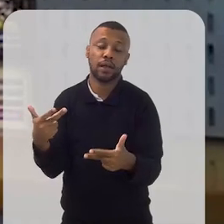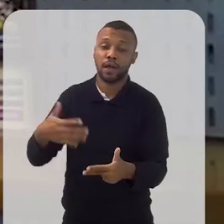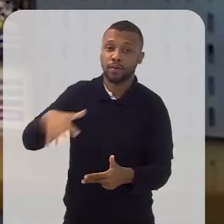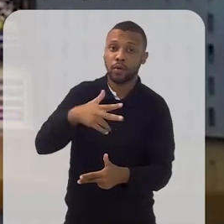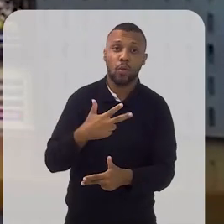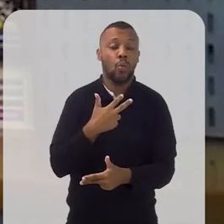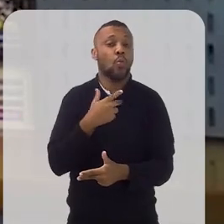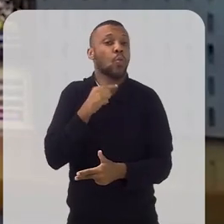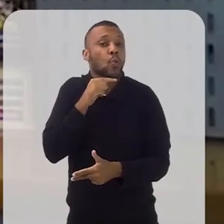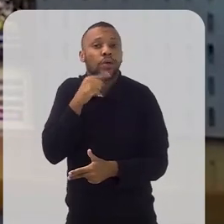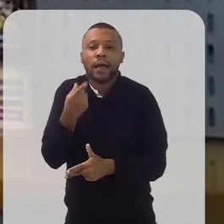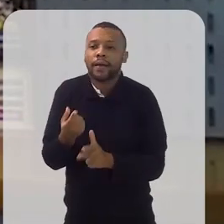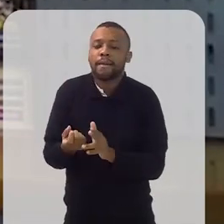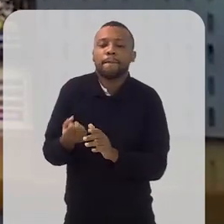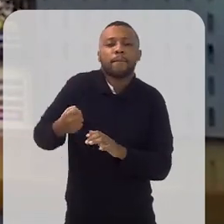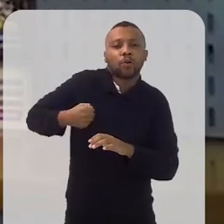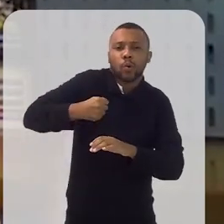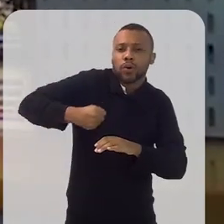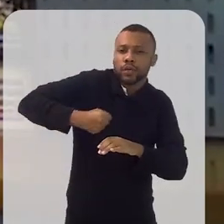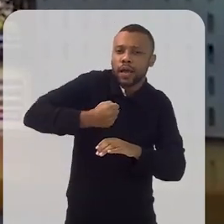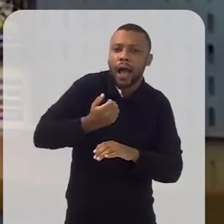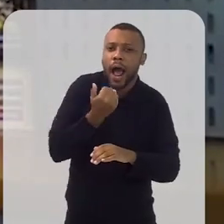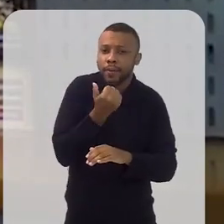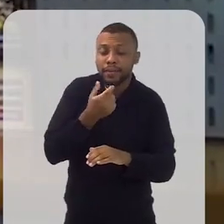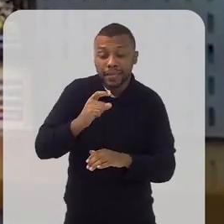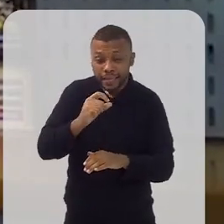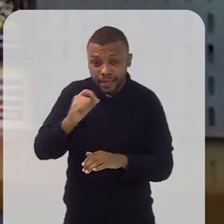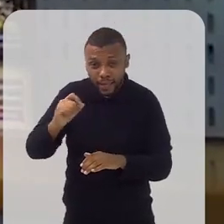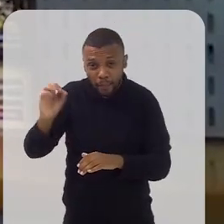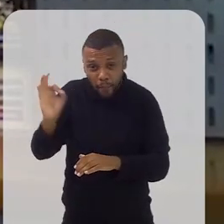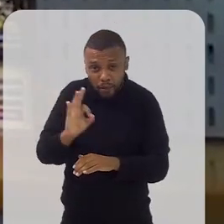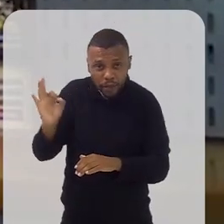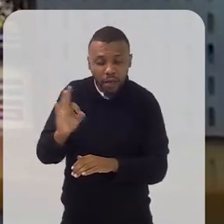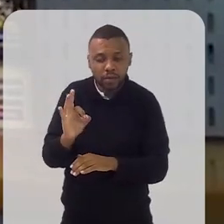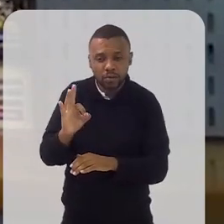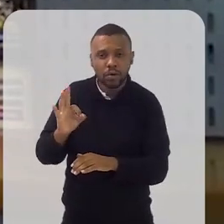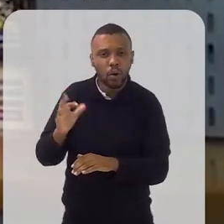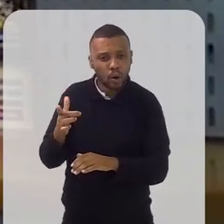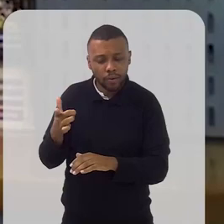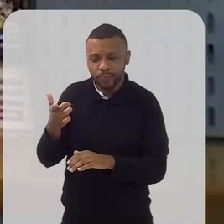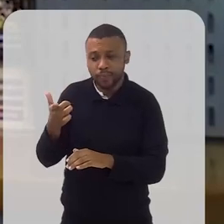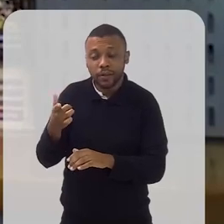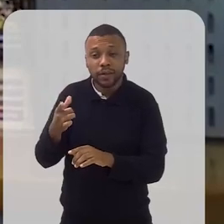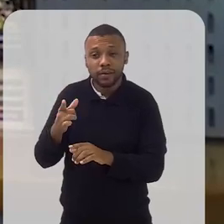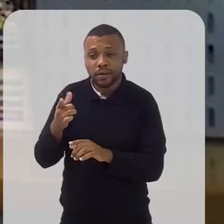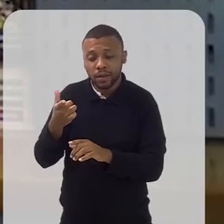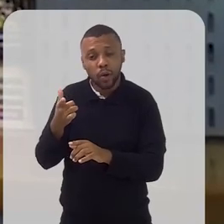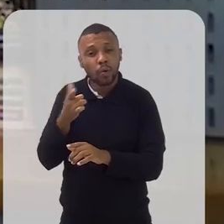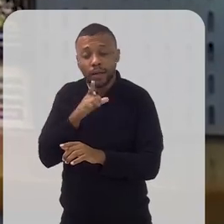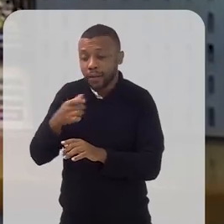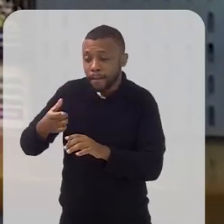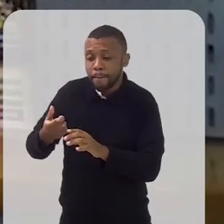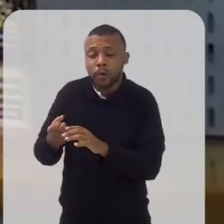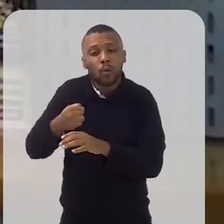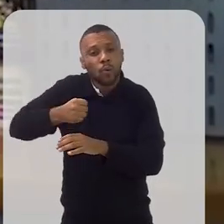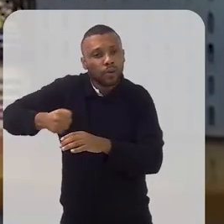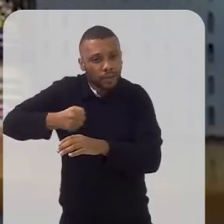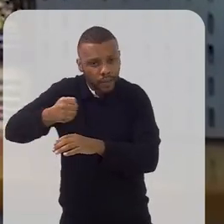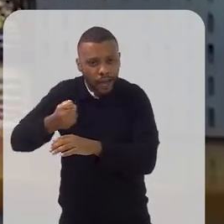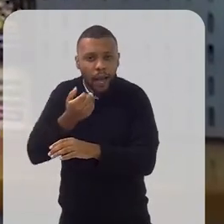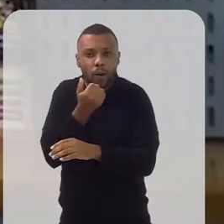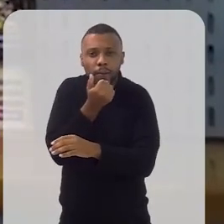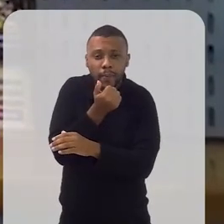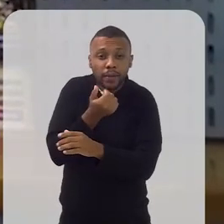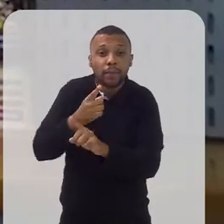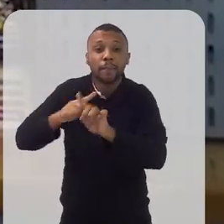produzir, no geral, 100% produzem alimentos, numa agricultura familiar, e muitas vezes não conseguem escoar esse alimento.